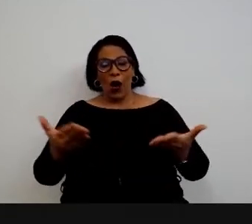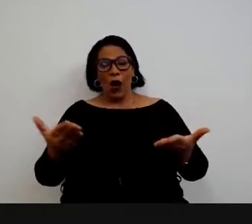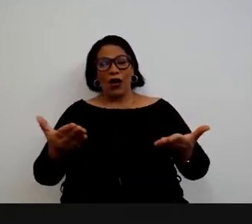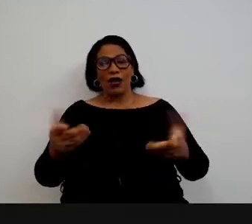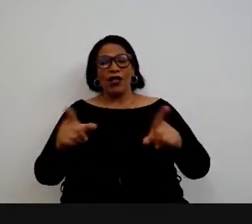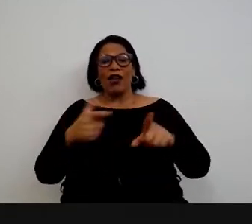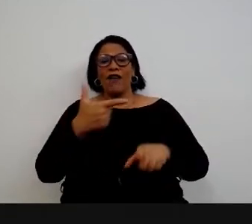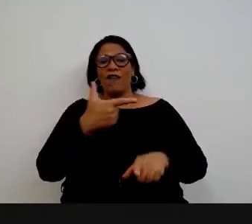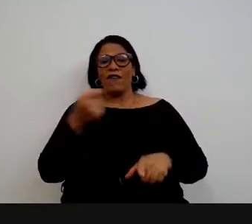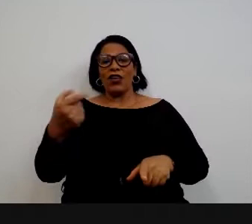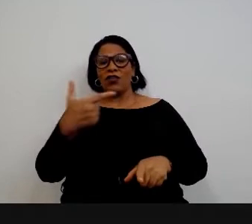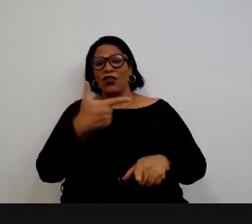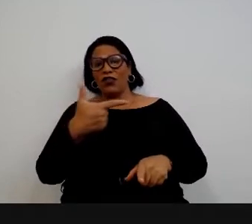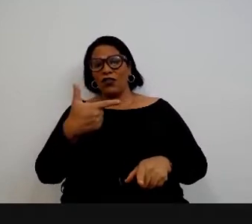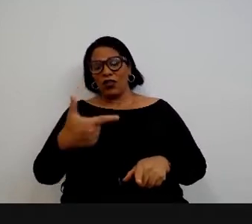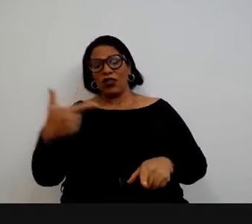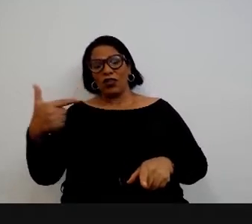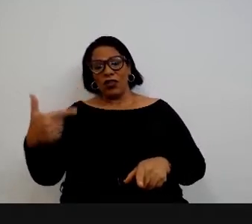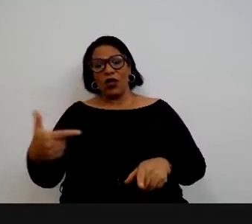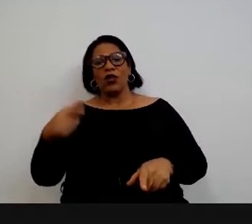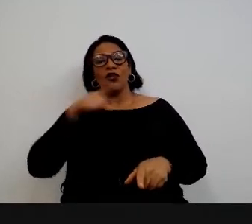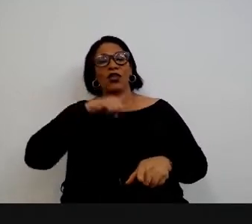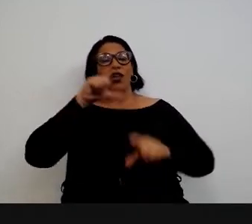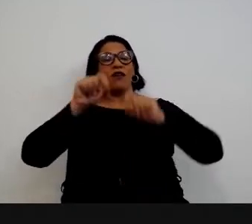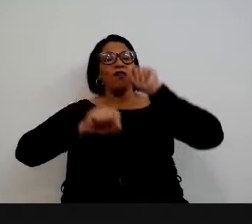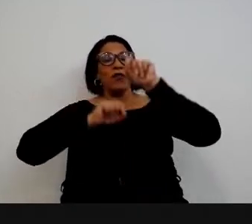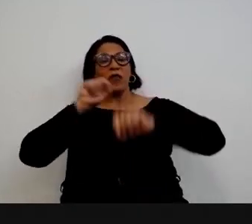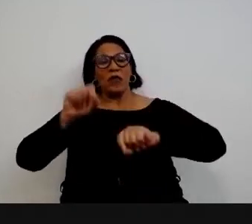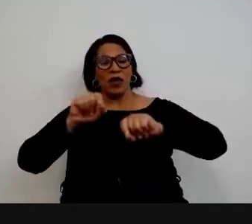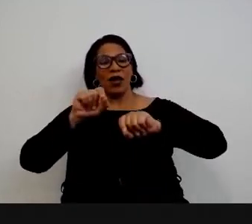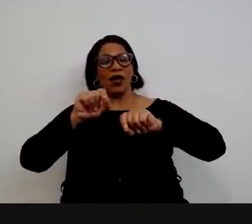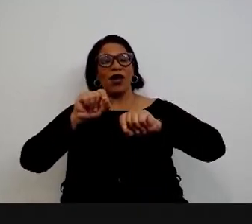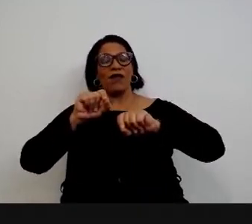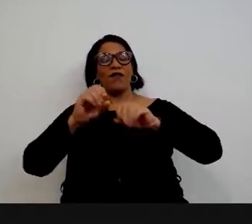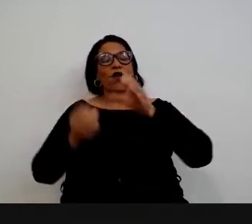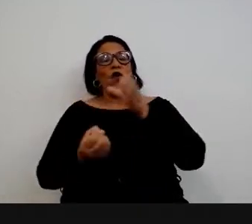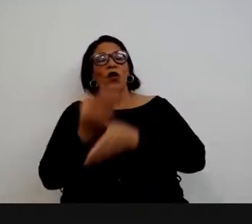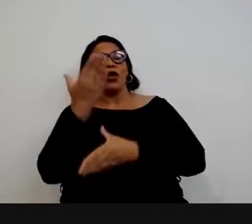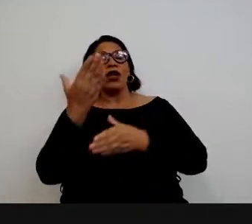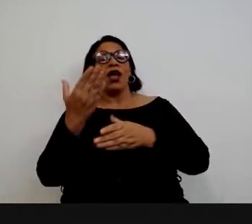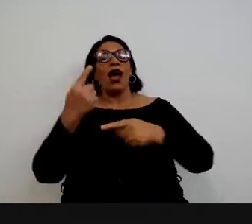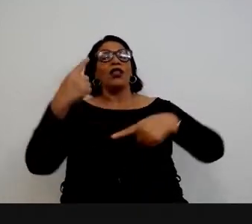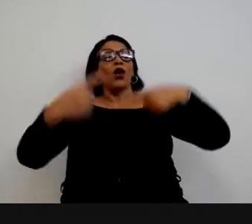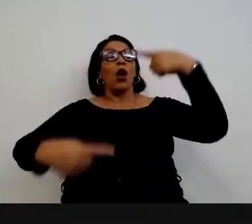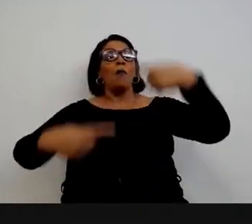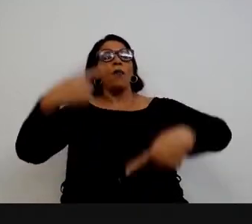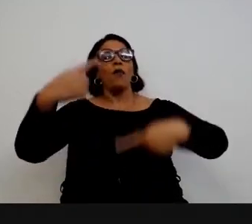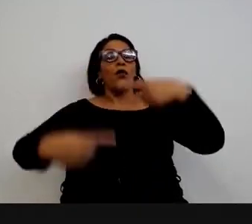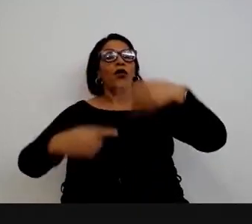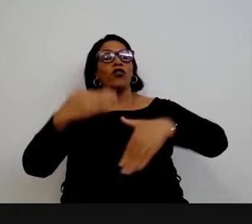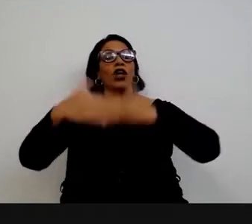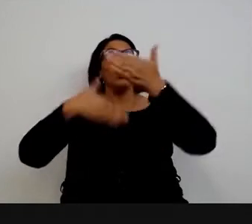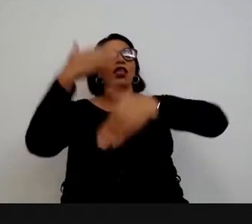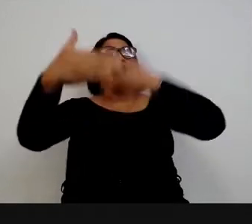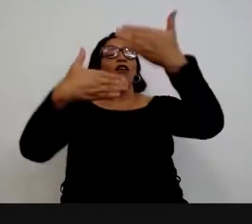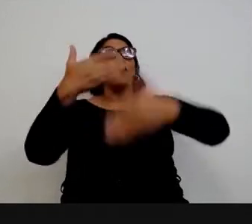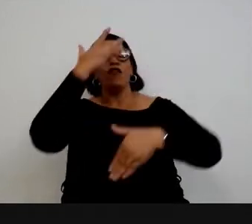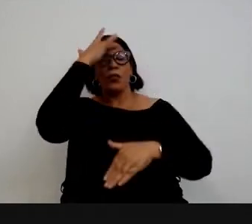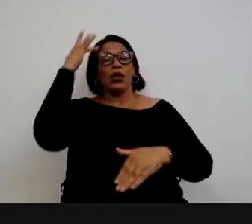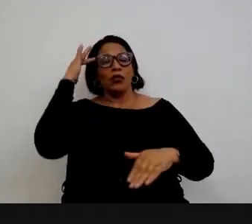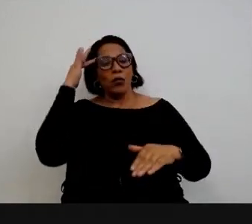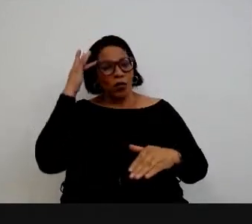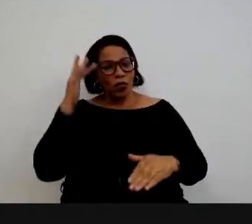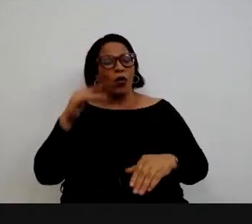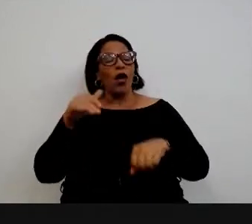recente, em 2022, tivemos o início da implantação da nossa política de desenvolvimento de pessoas. Eu